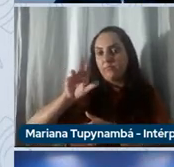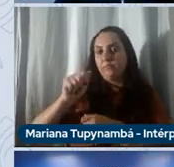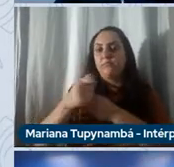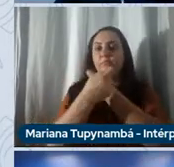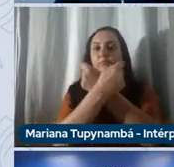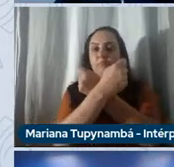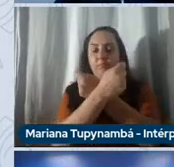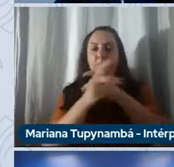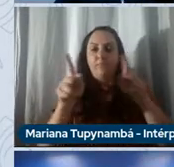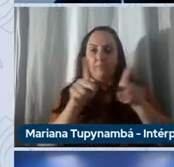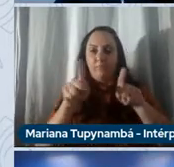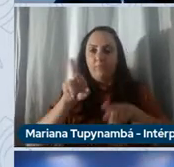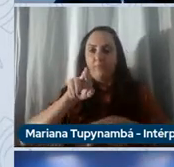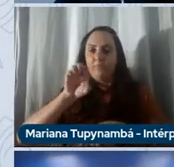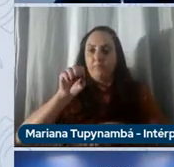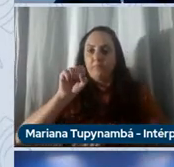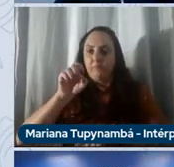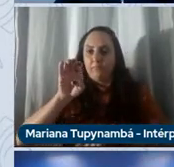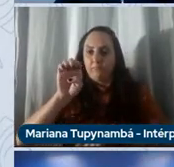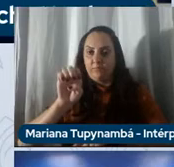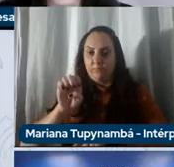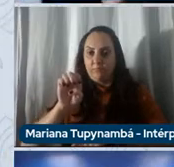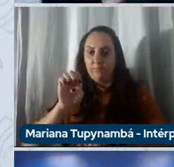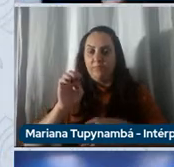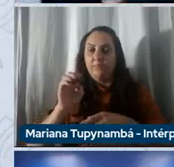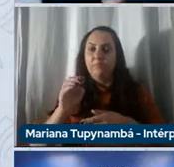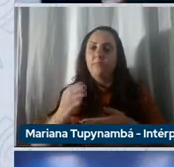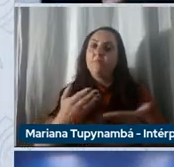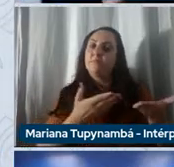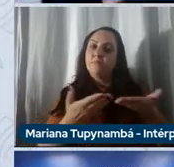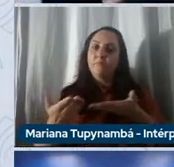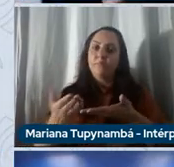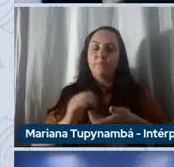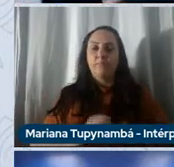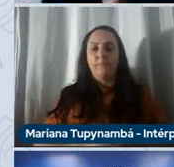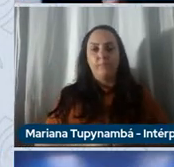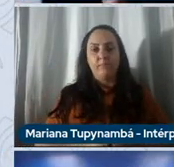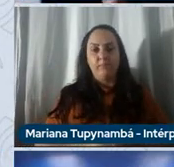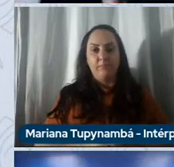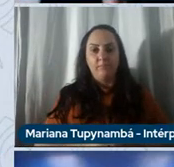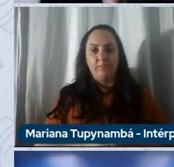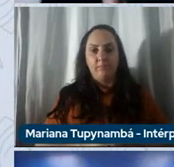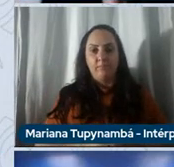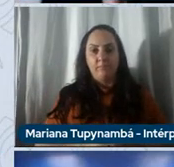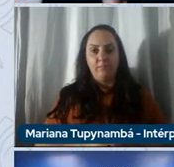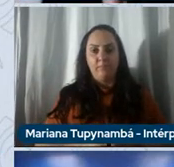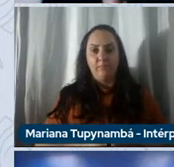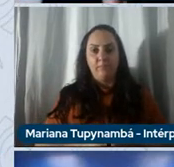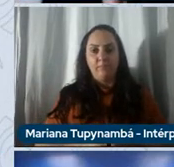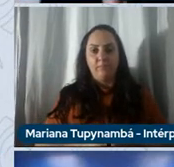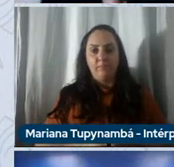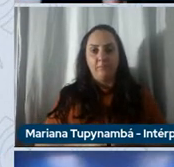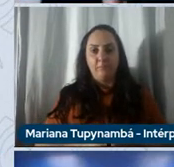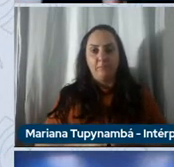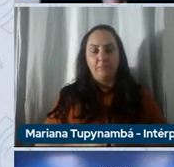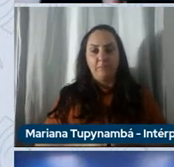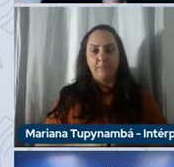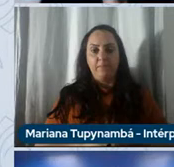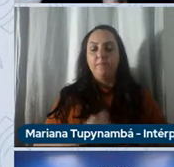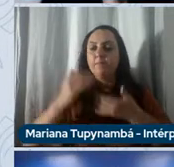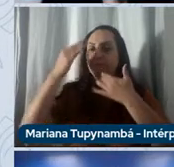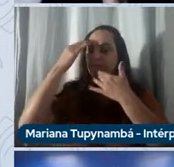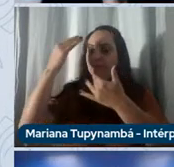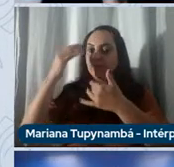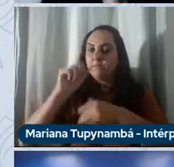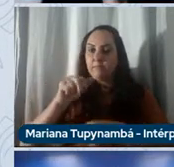Rosemary Coulson Schuttenberg. Professora Rose, está conosco? Bem-vinda. Obrigada, Ana.